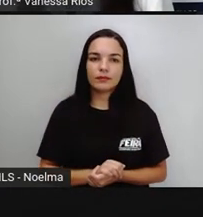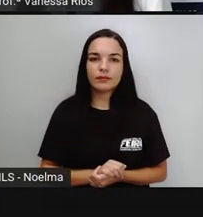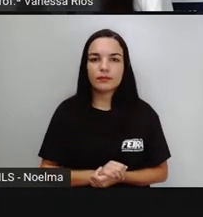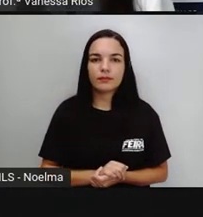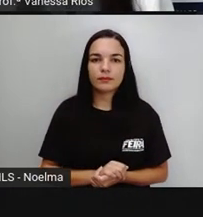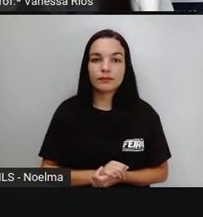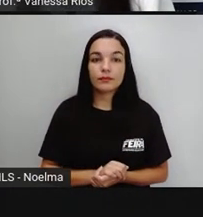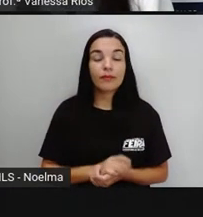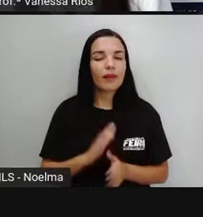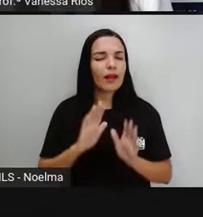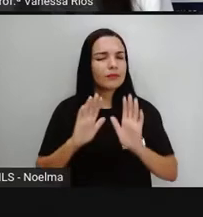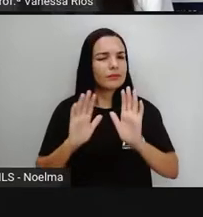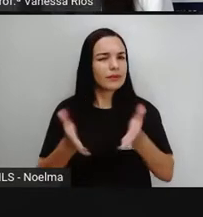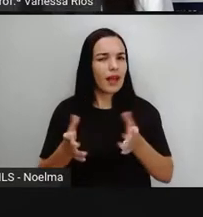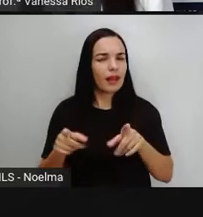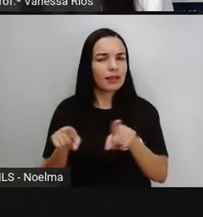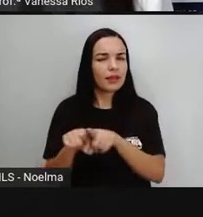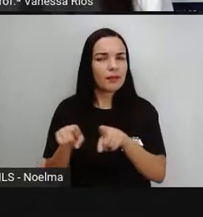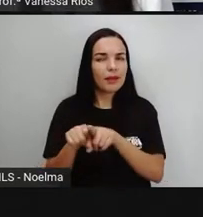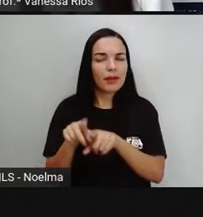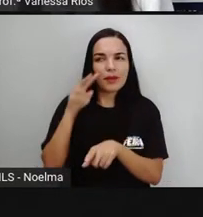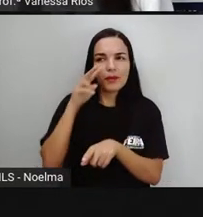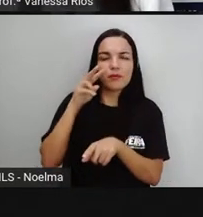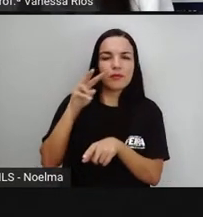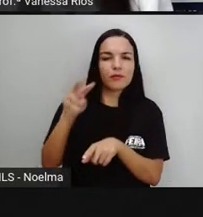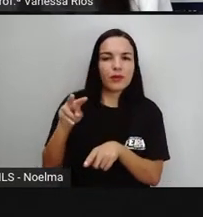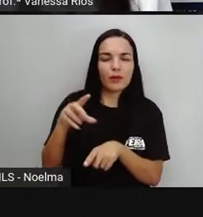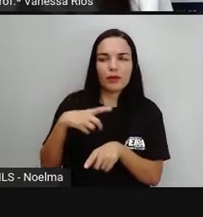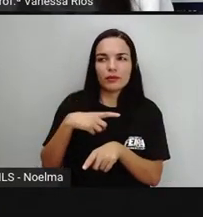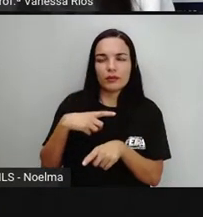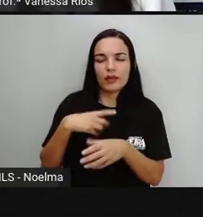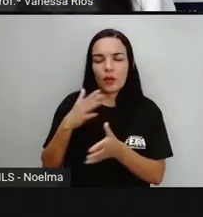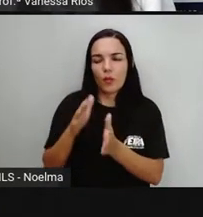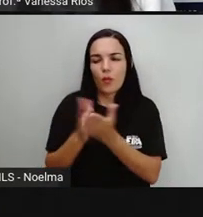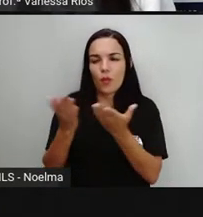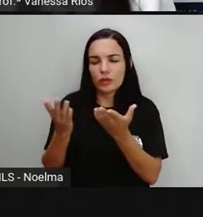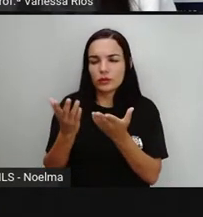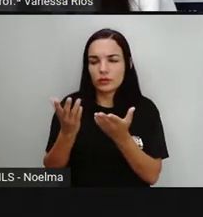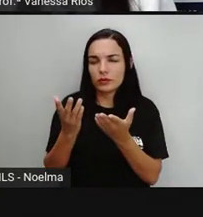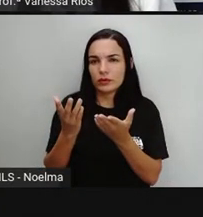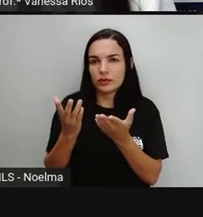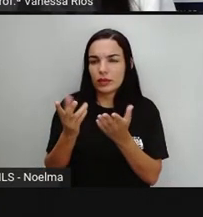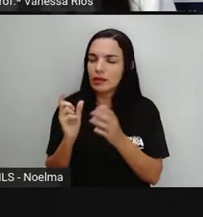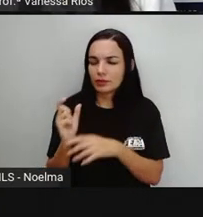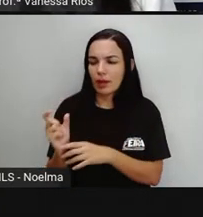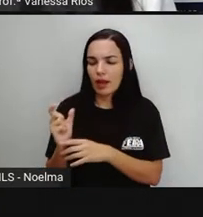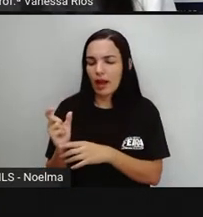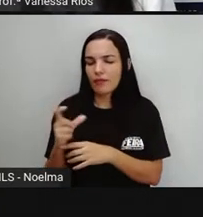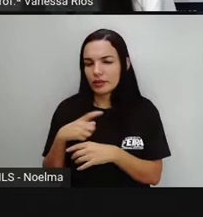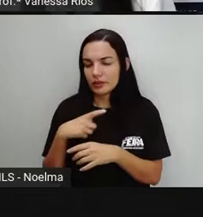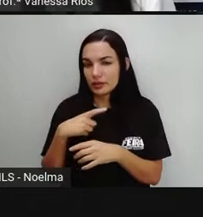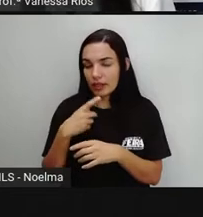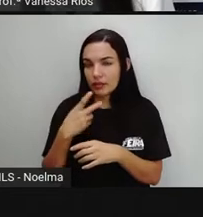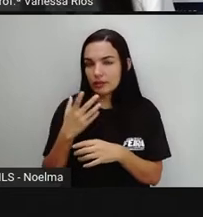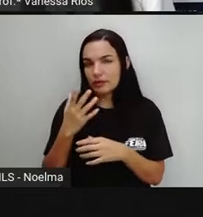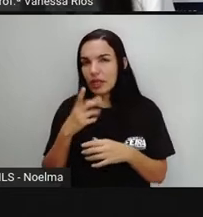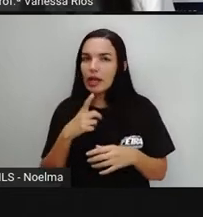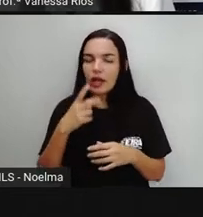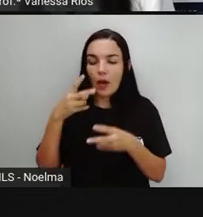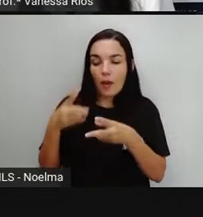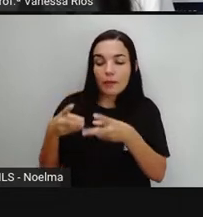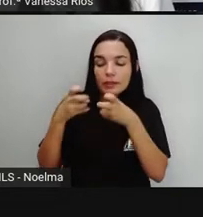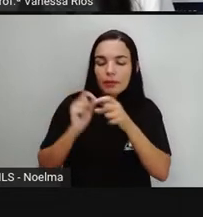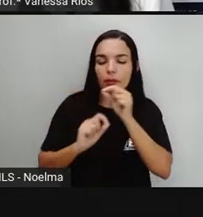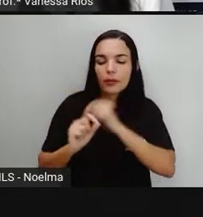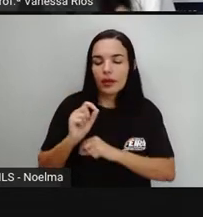E a gente já observou que as palavras, quando elas são observadas em sua sílaba tônica, elas podem